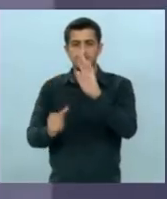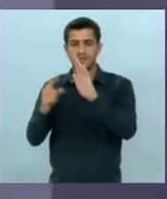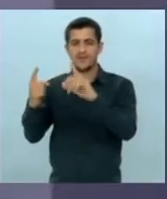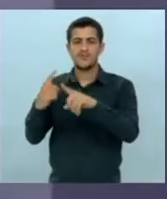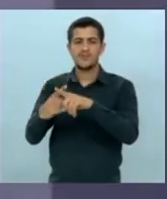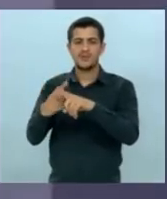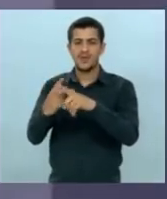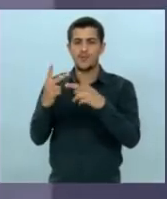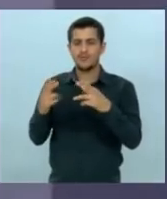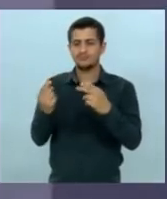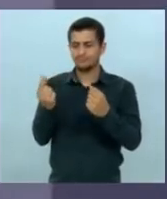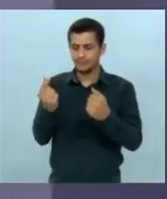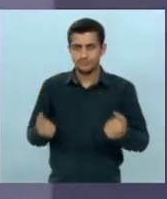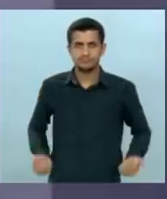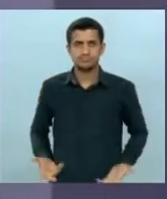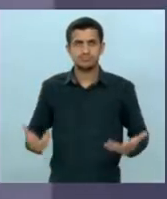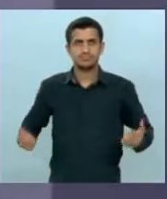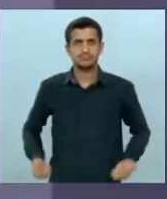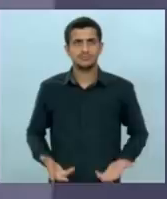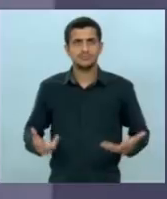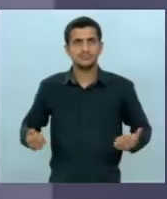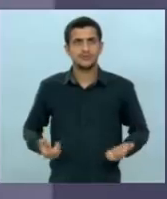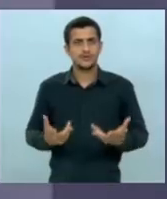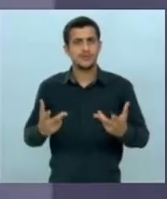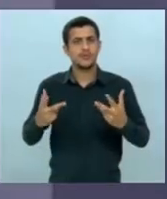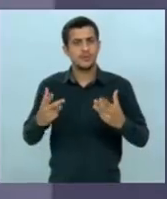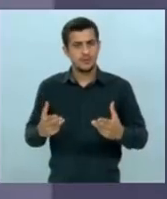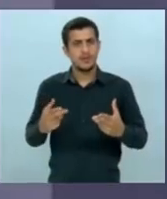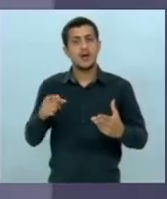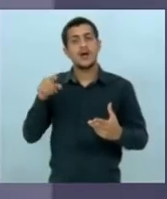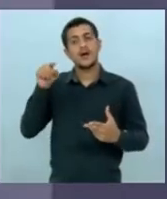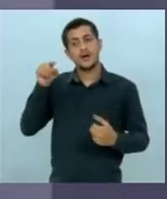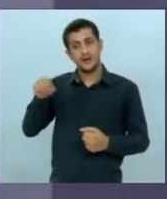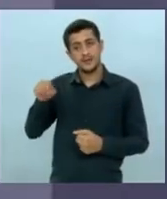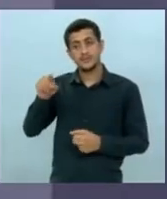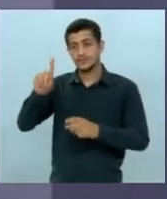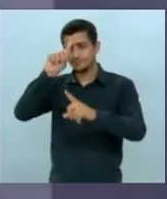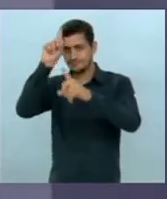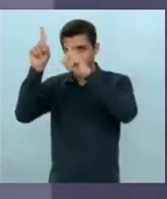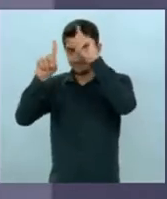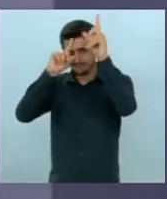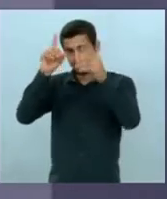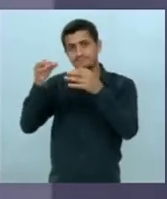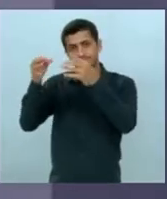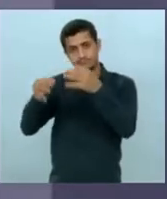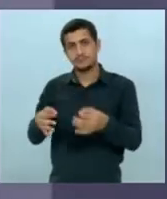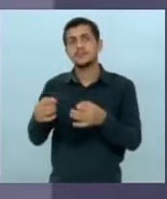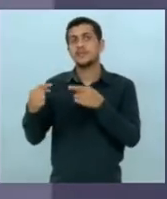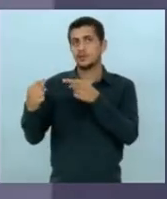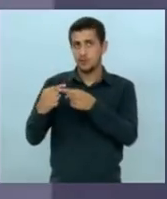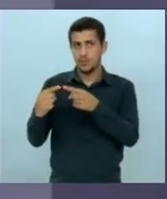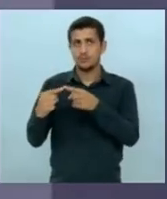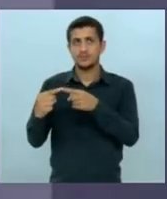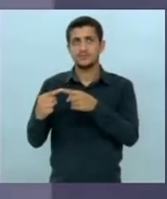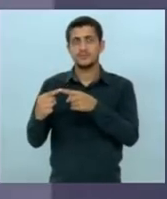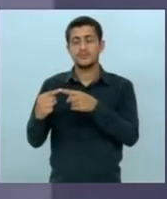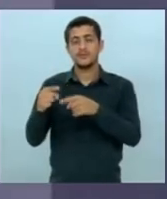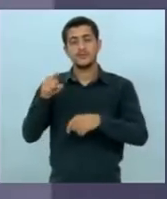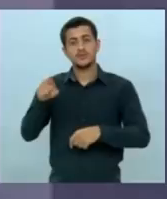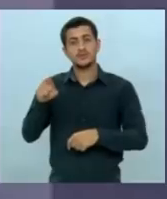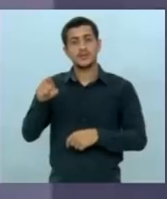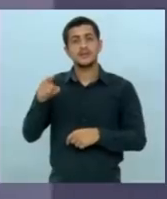fora na maior parte não na totalidade aí sim você teria tido criatividade você teria tido criatividade